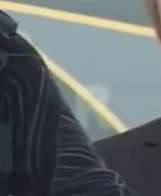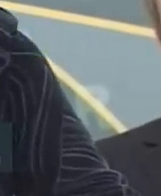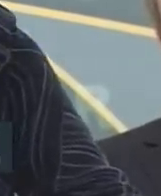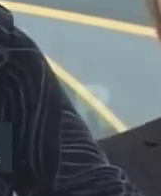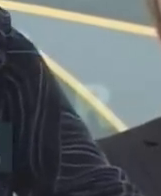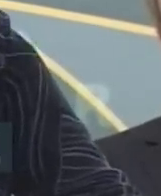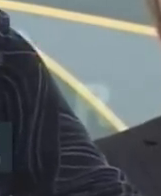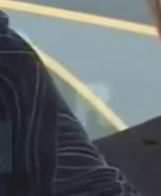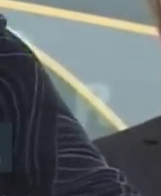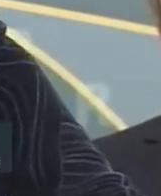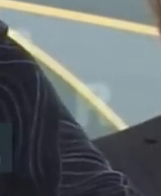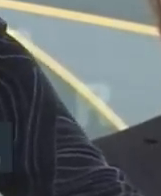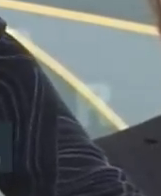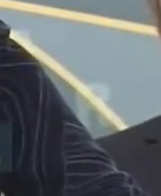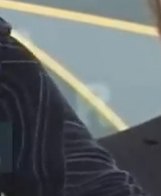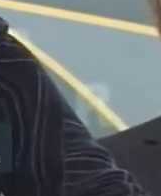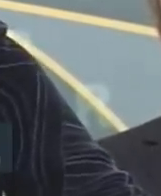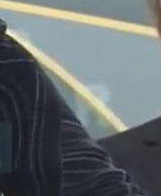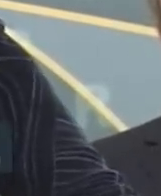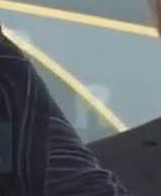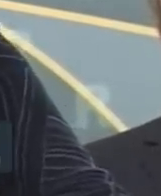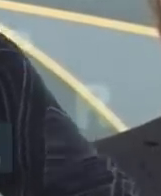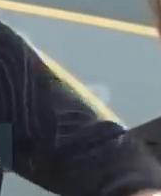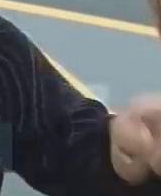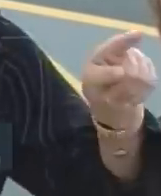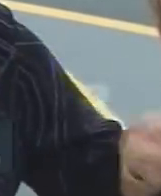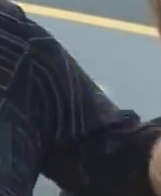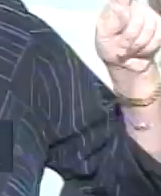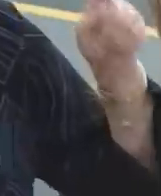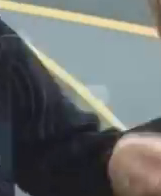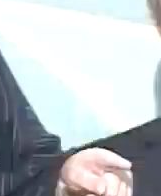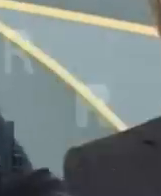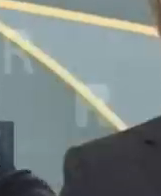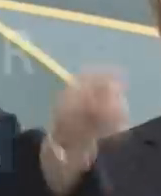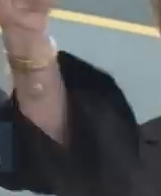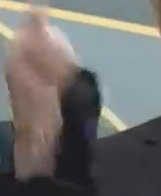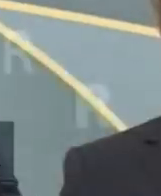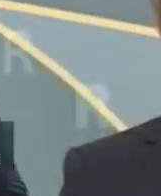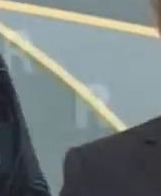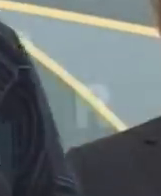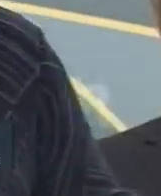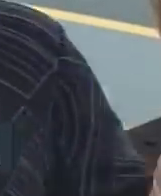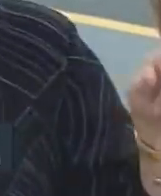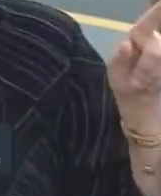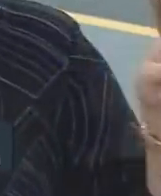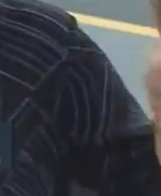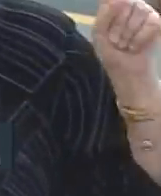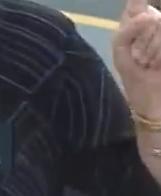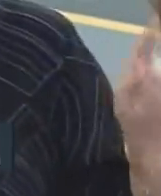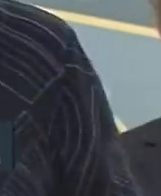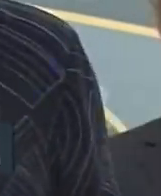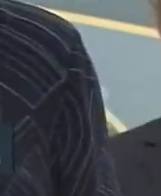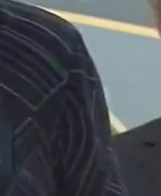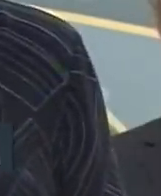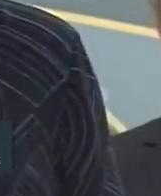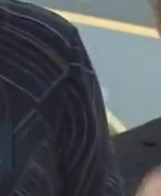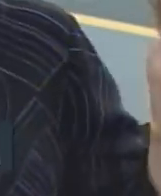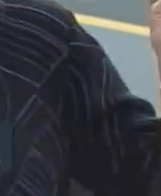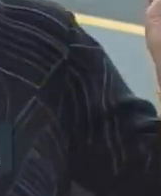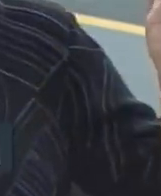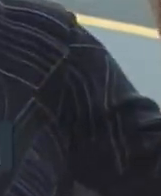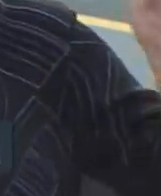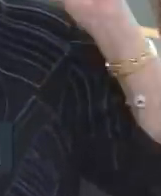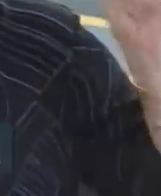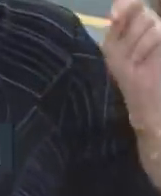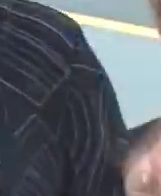premiaremos o mérito nós vamos premiar o mérito mas democracia significa no que se refere à educação